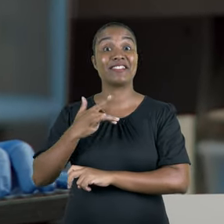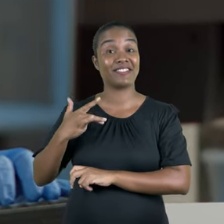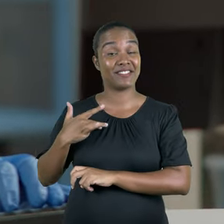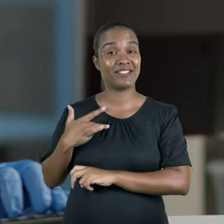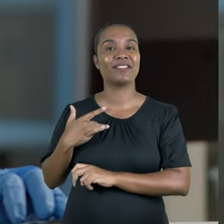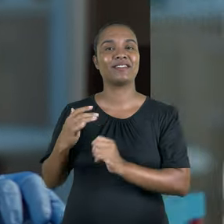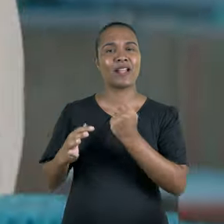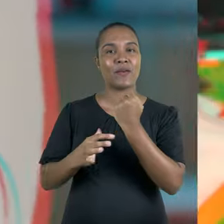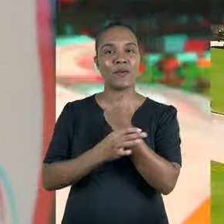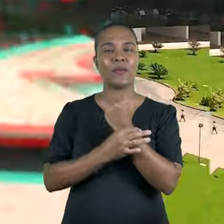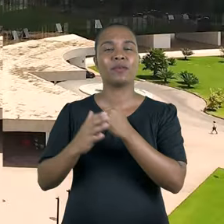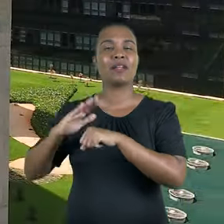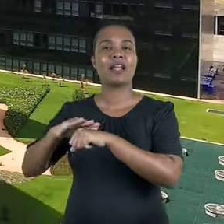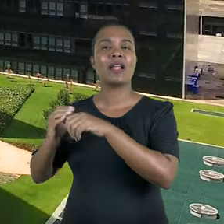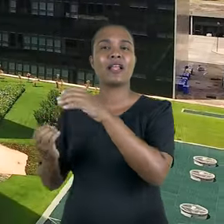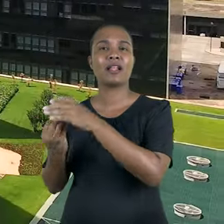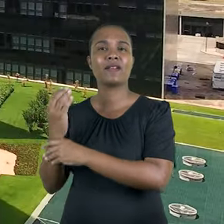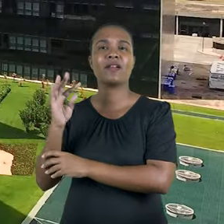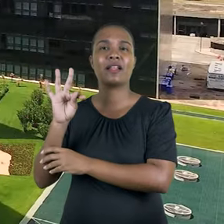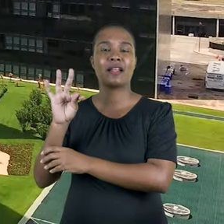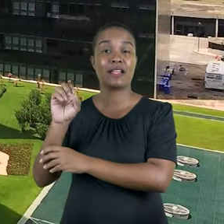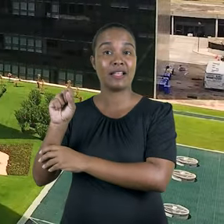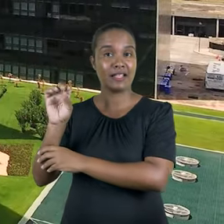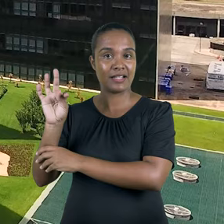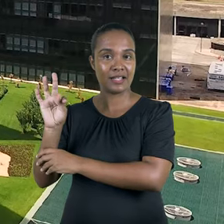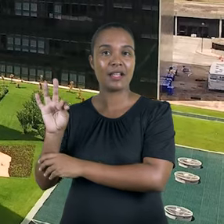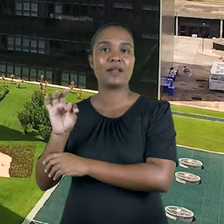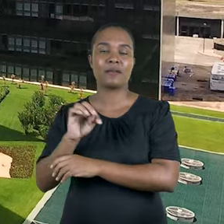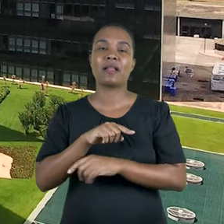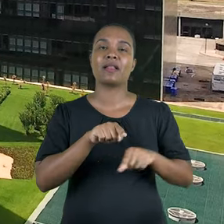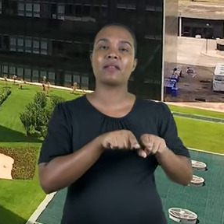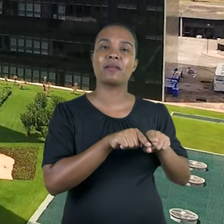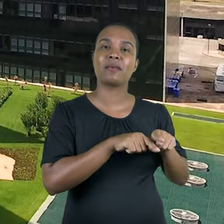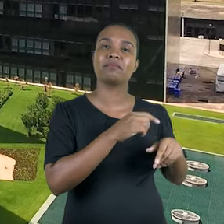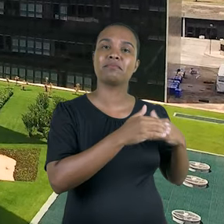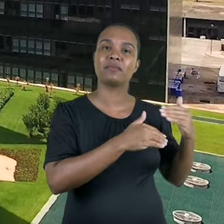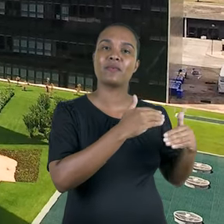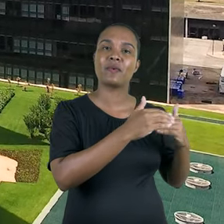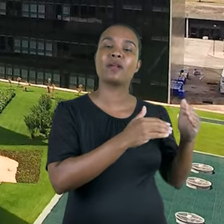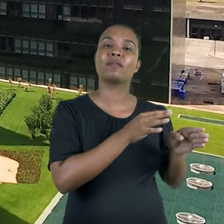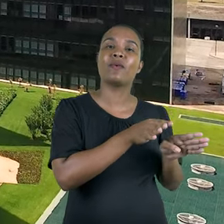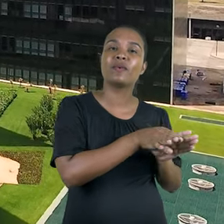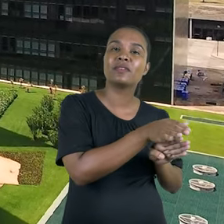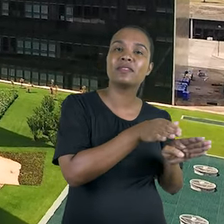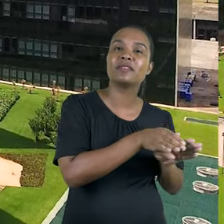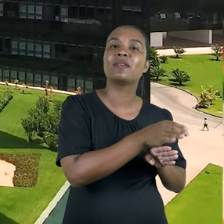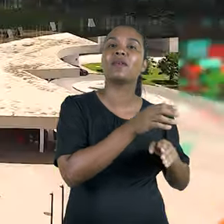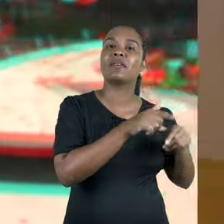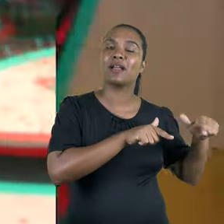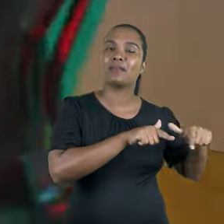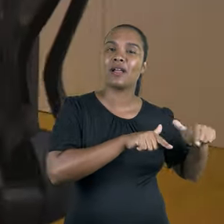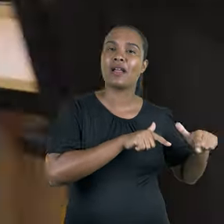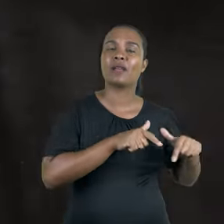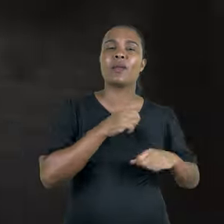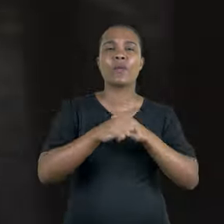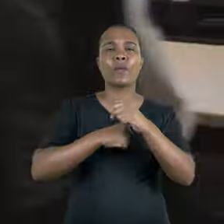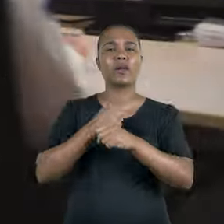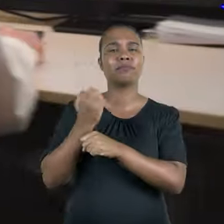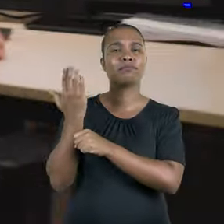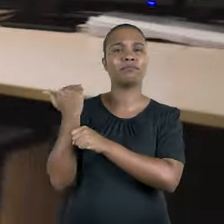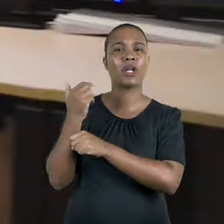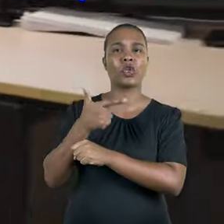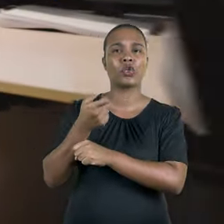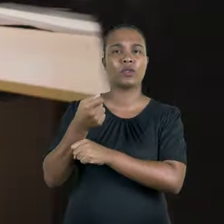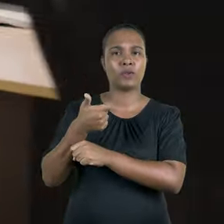e seguros. Criado pelo Tribunal Superior do Trabalho e pelo Conselho Superior da Justiça do Trabalho, desde 2012 o